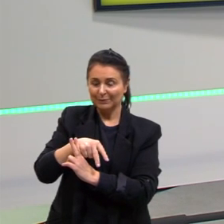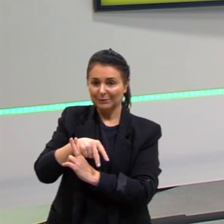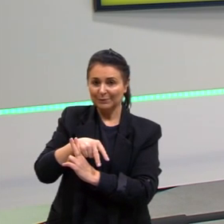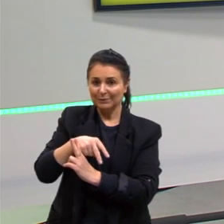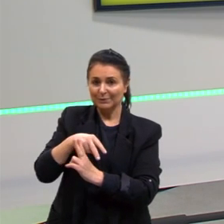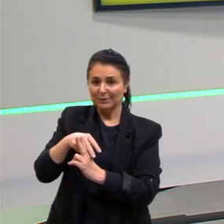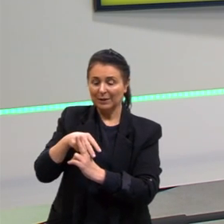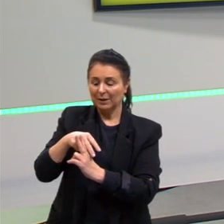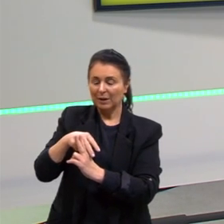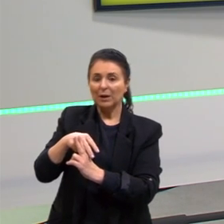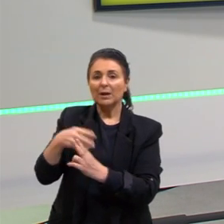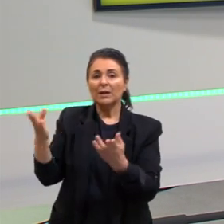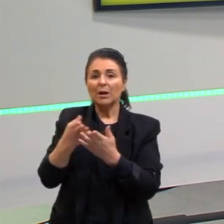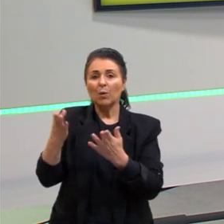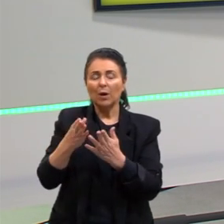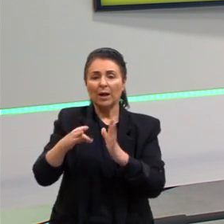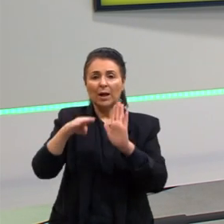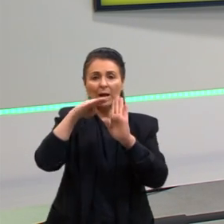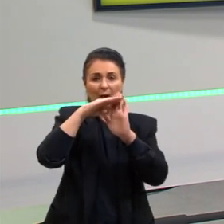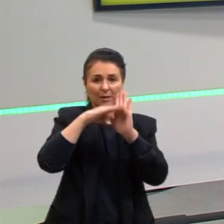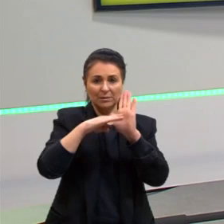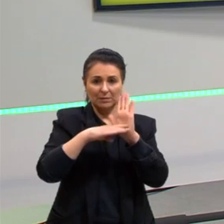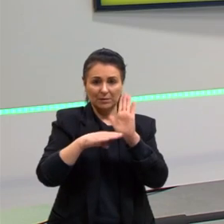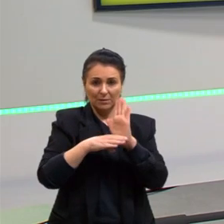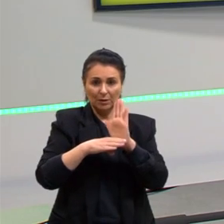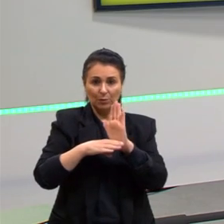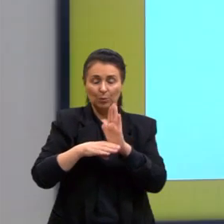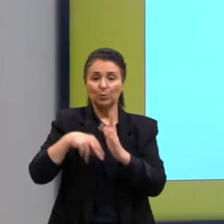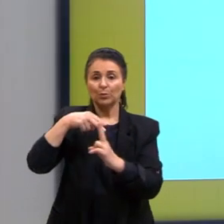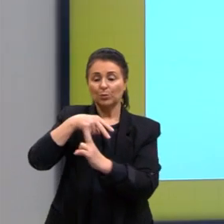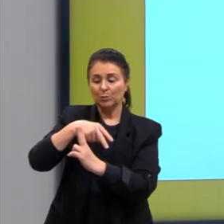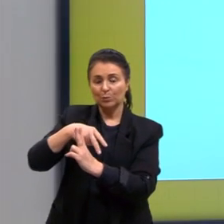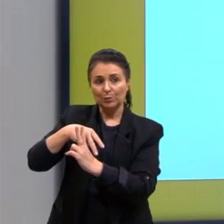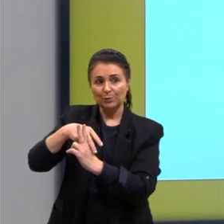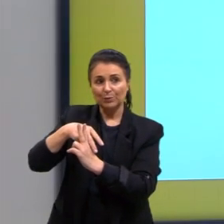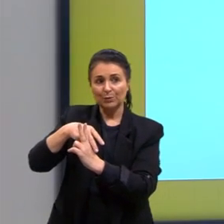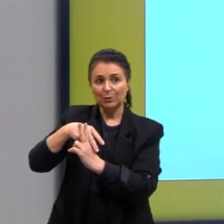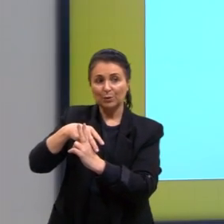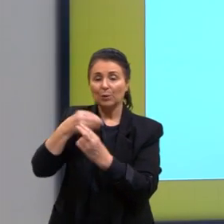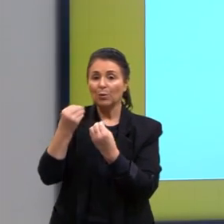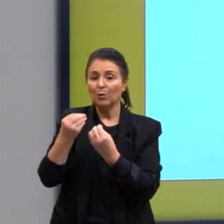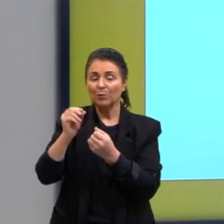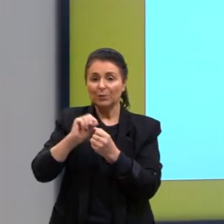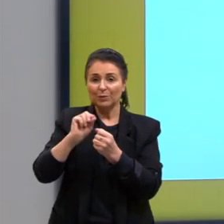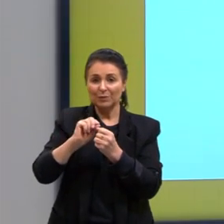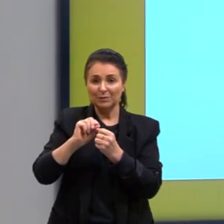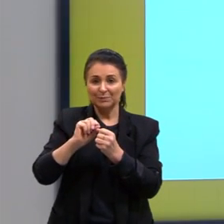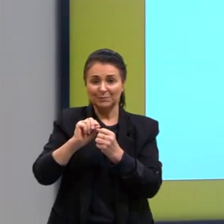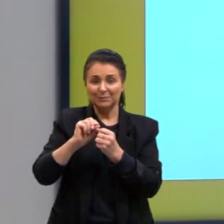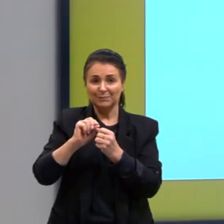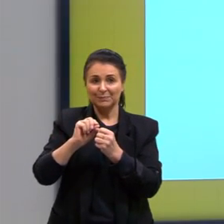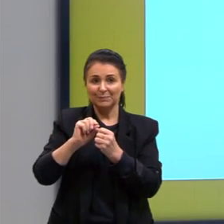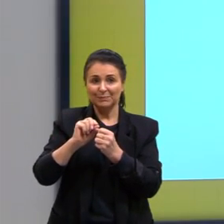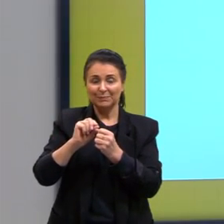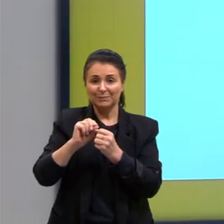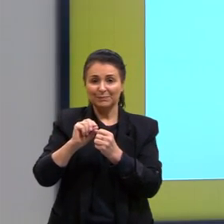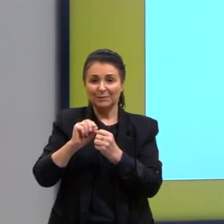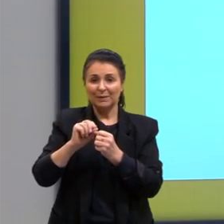E a classificação, então, desses bichinhos? Como é que é? Então, eles podem ser classificados em